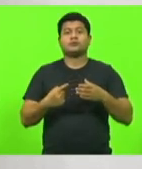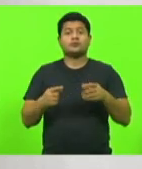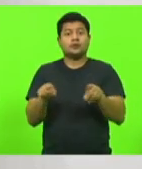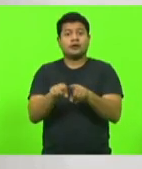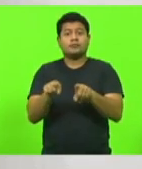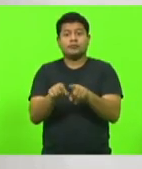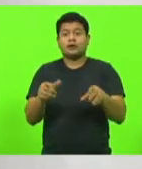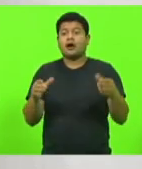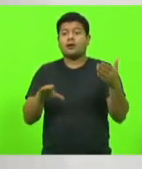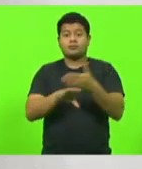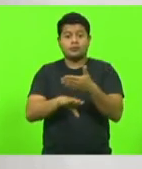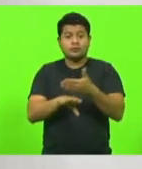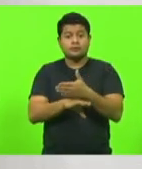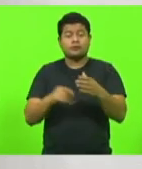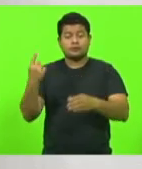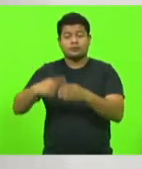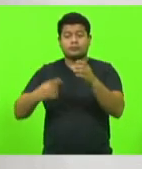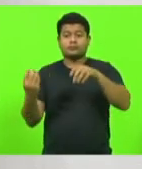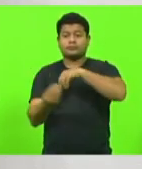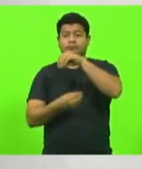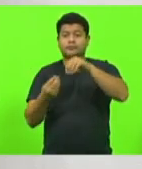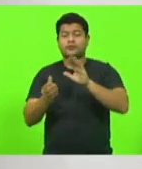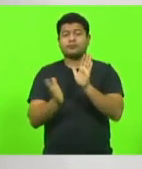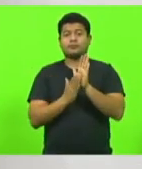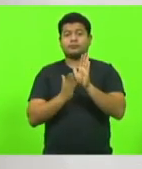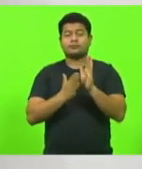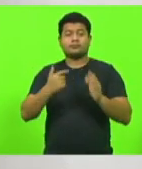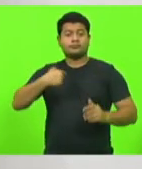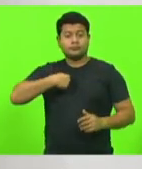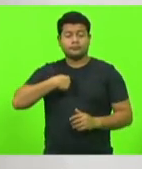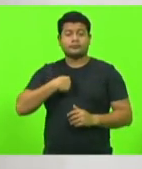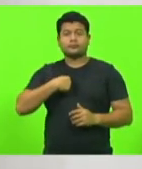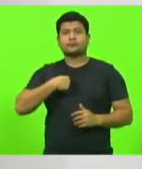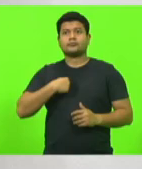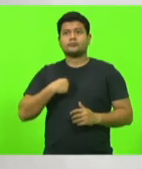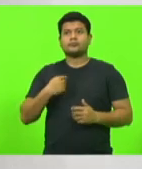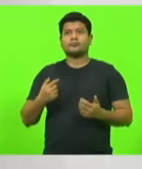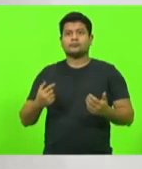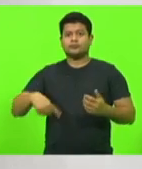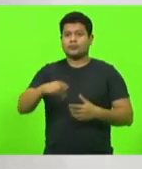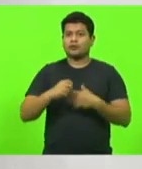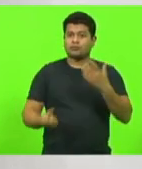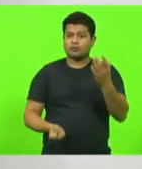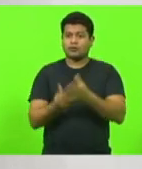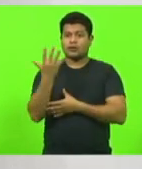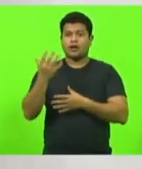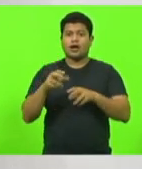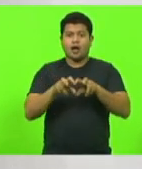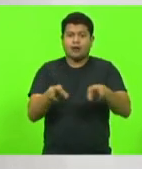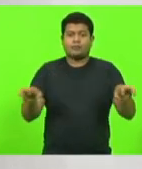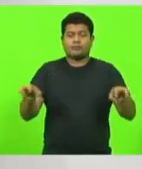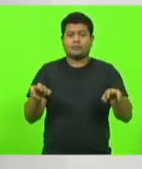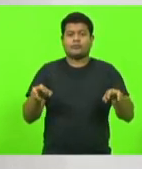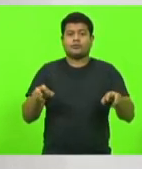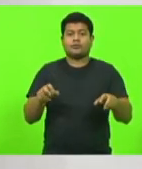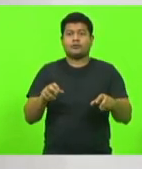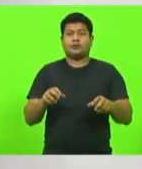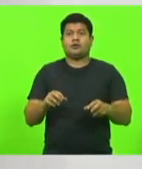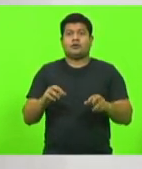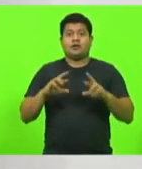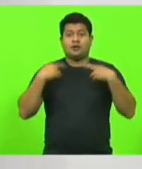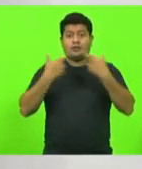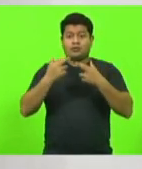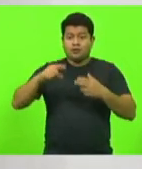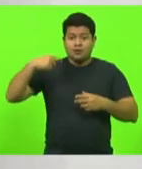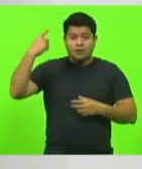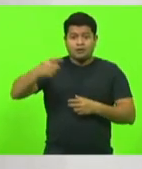que foi uma proposta minha. Então, nós vamos instaurar a mesa na próxima reunião e já começar a despachar ofícios para as